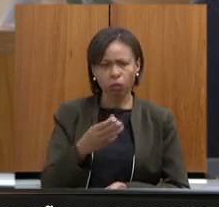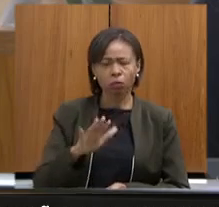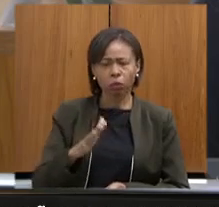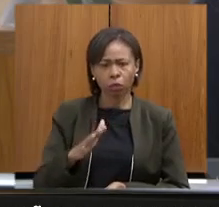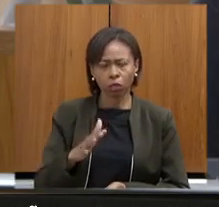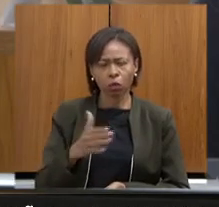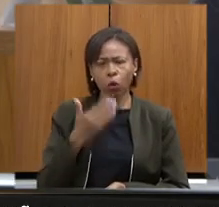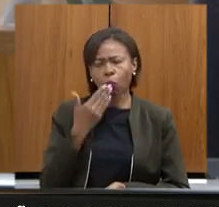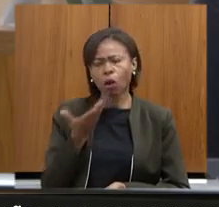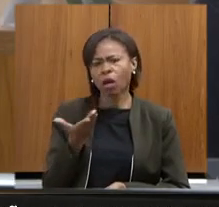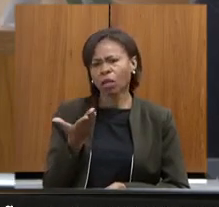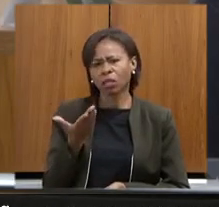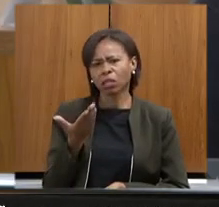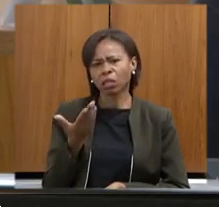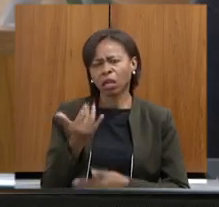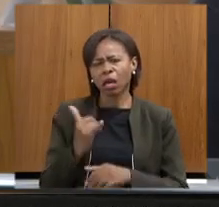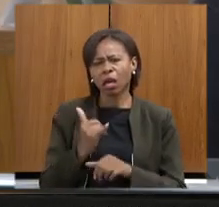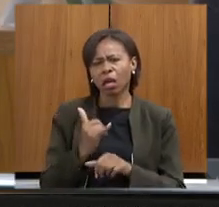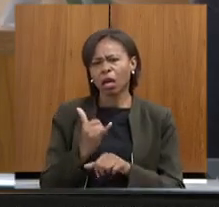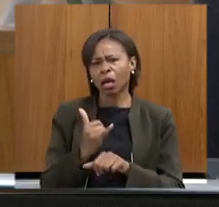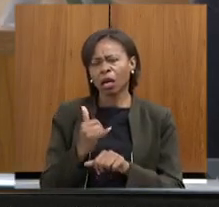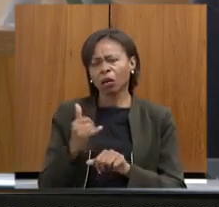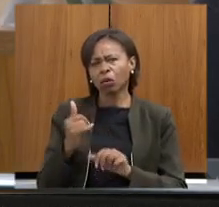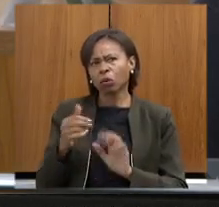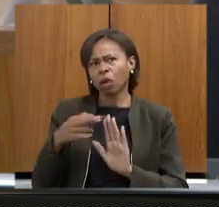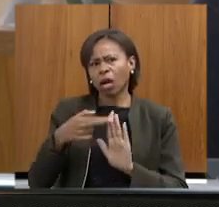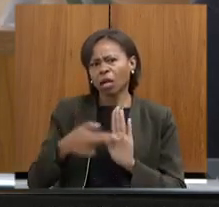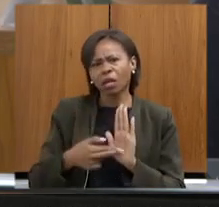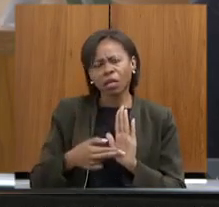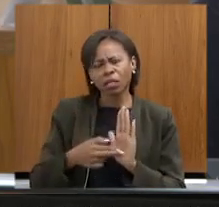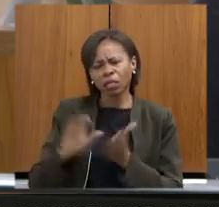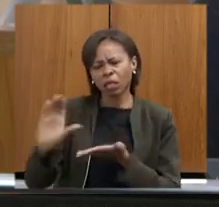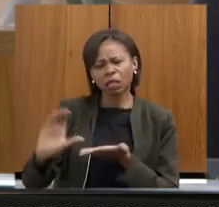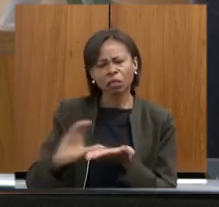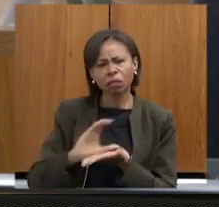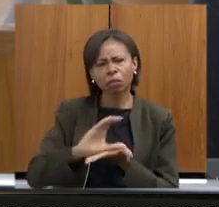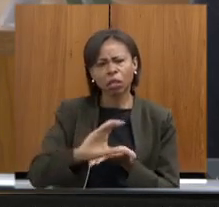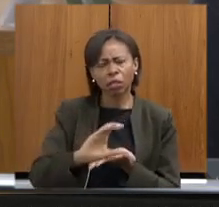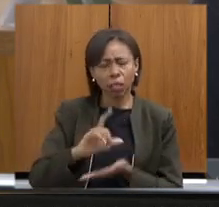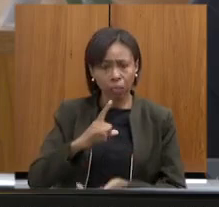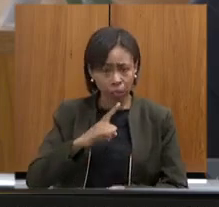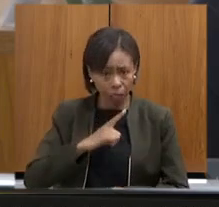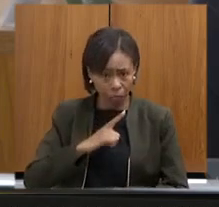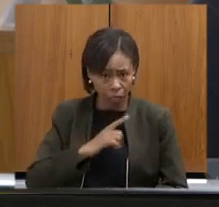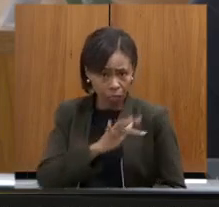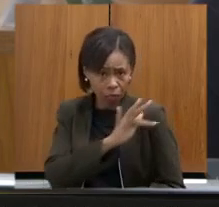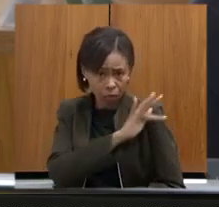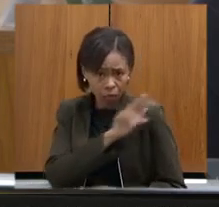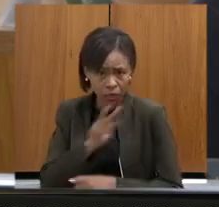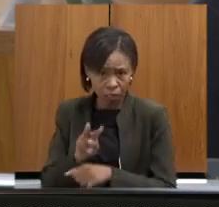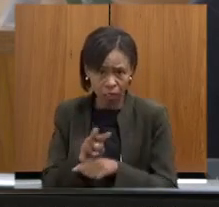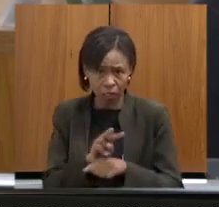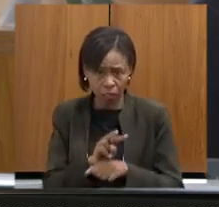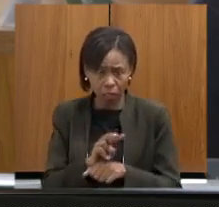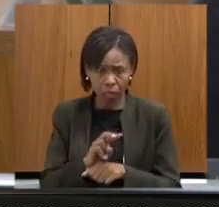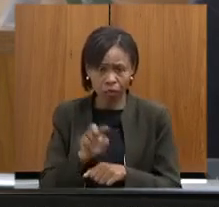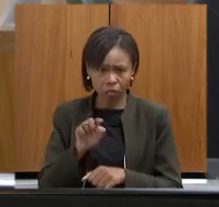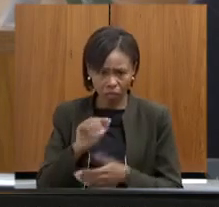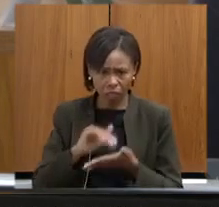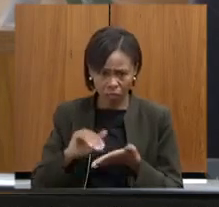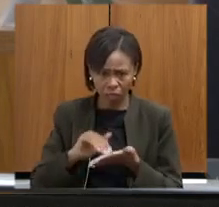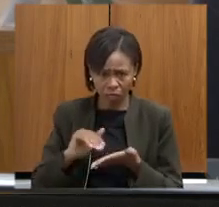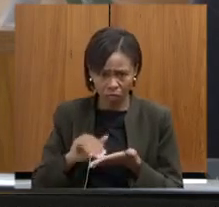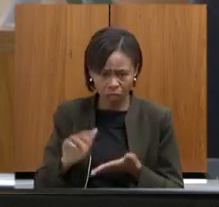que formalizam esses repasses e ainda existe alguma fiscalização pela SEMAD acerca do